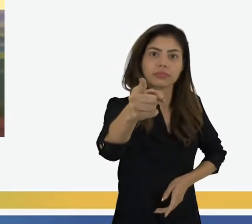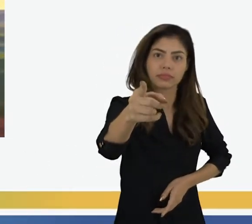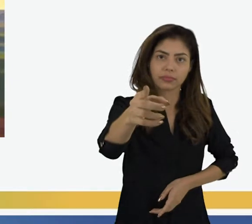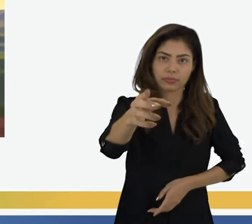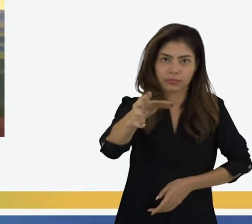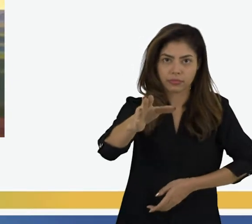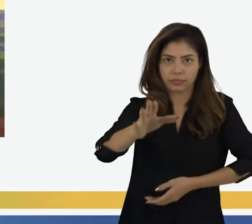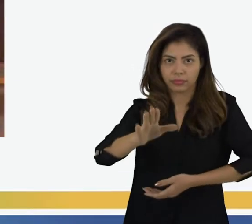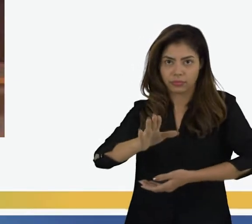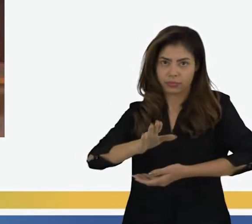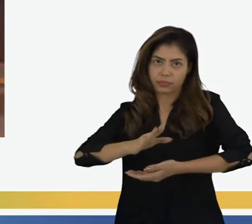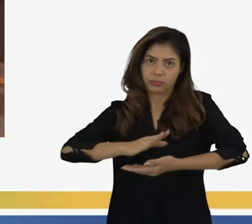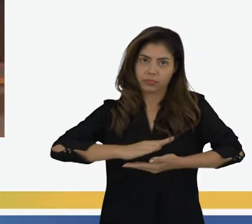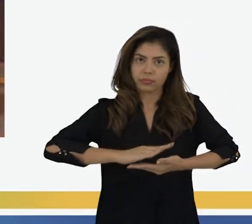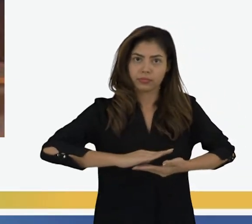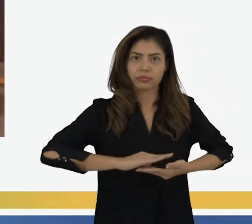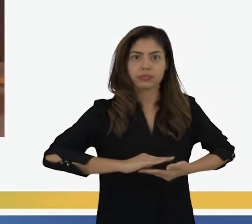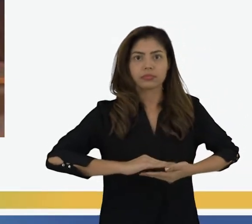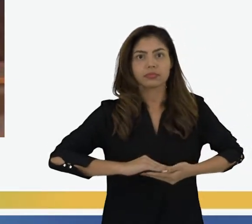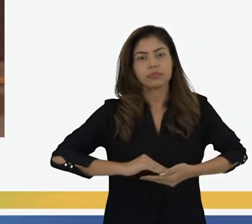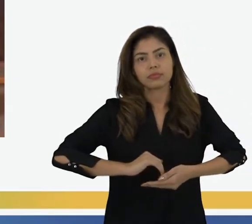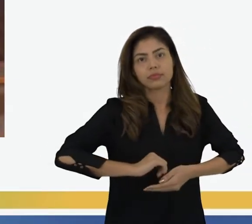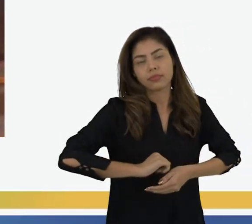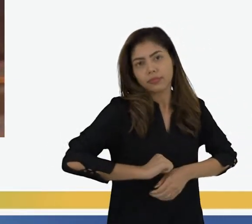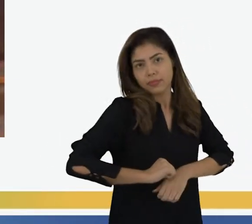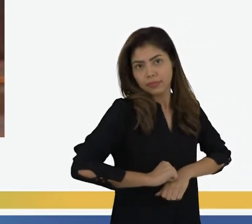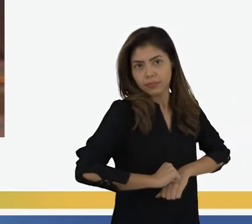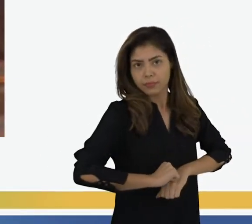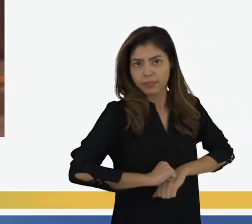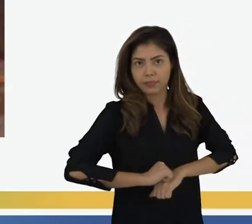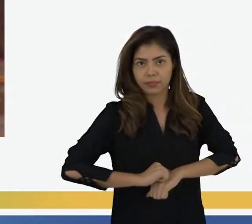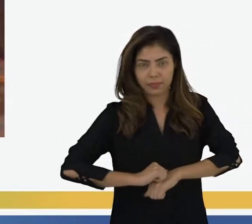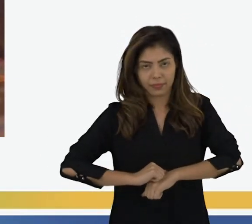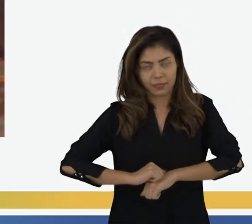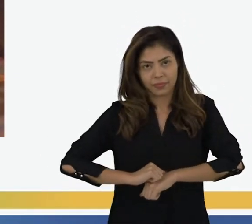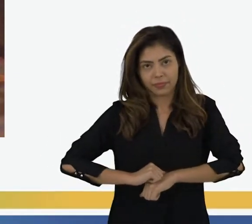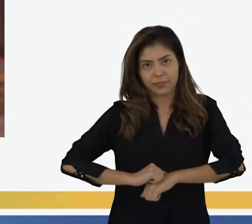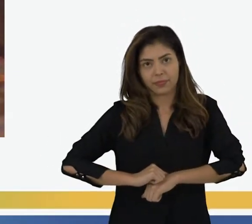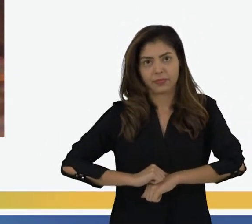Neste ciclo sem fim